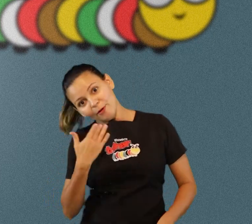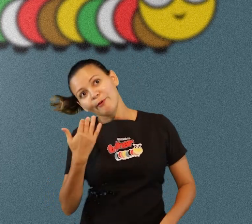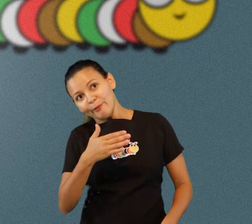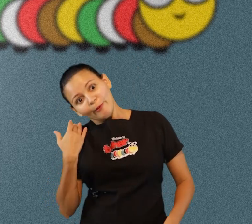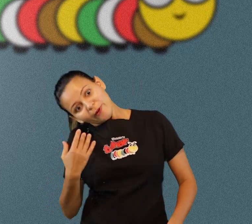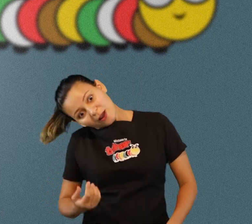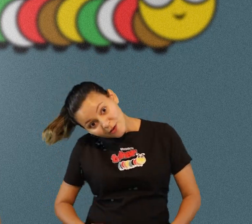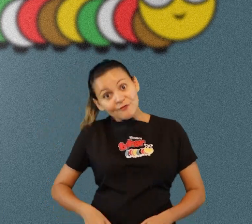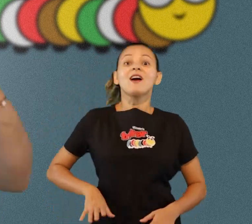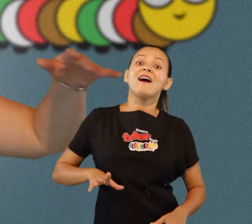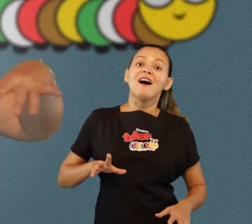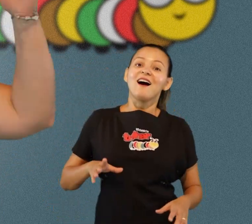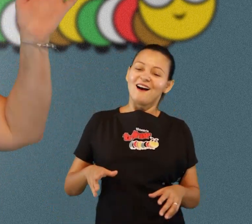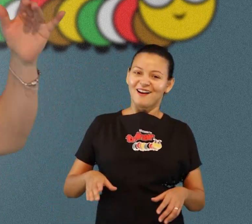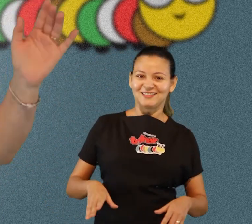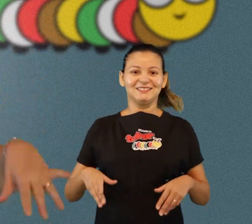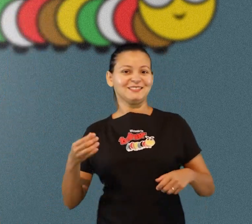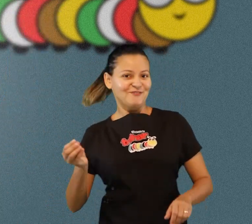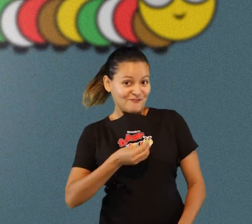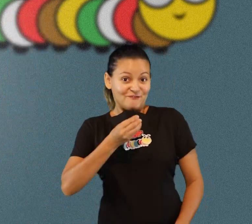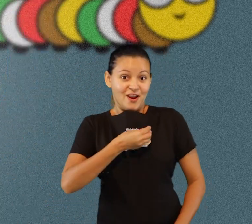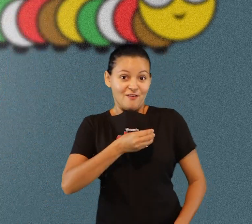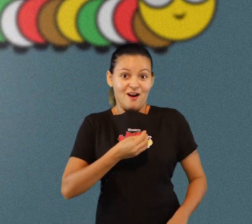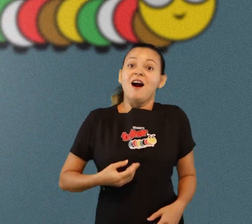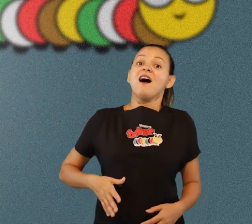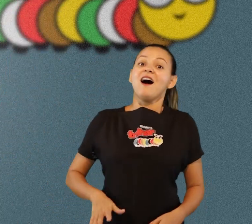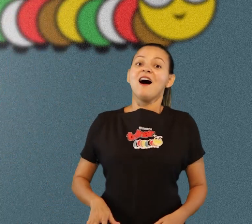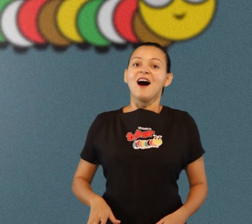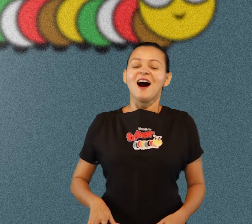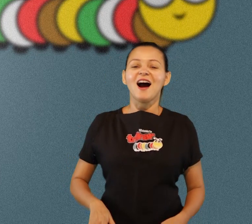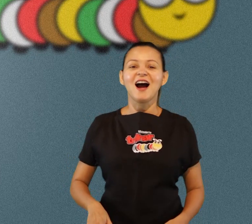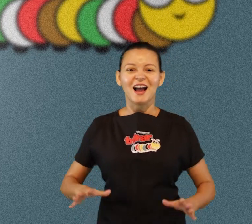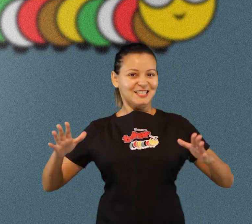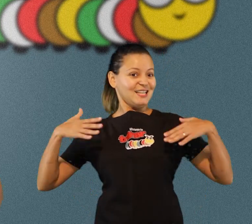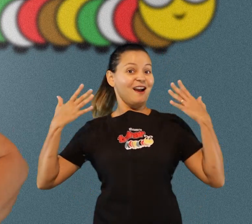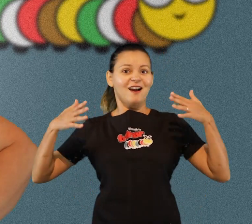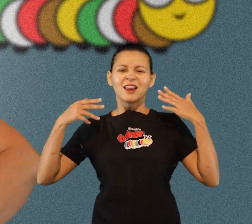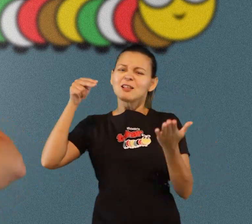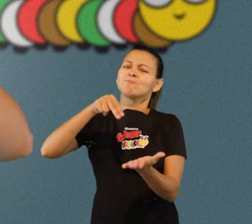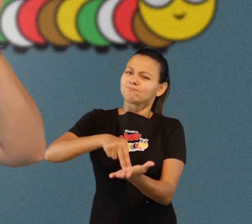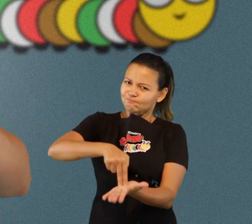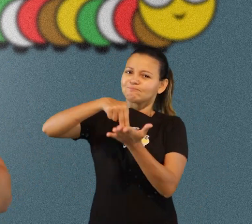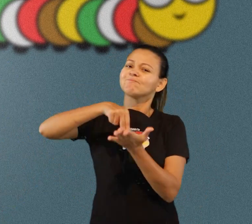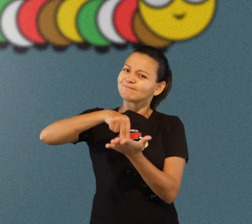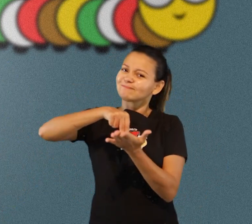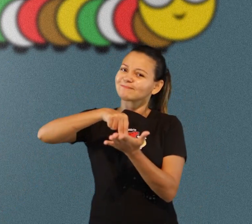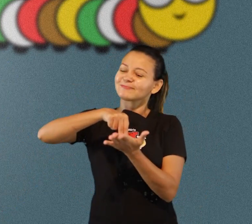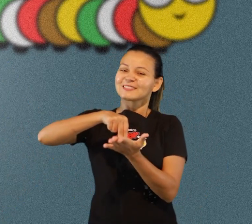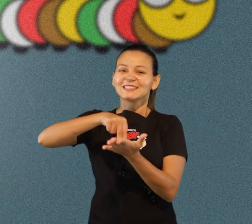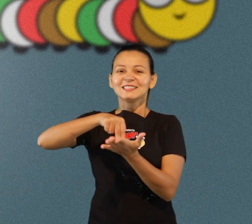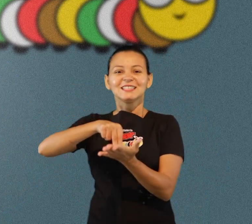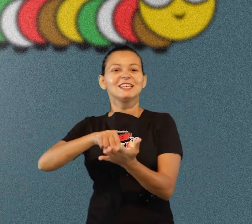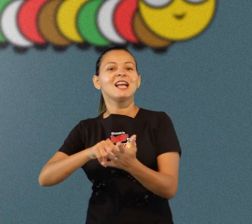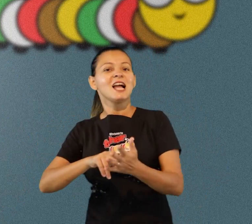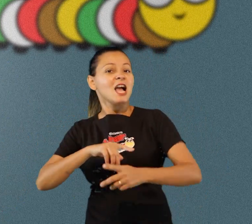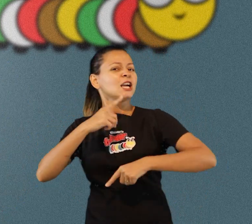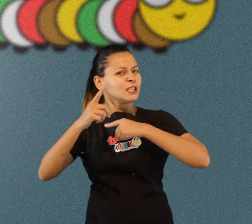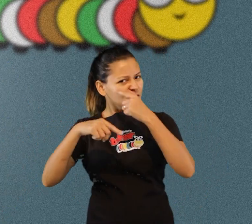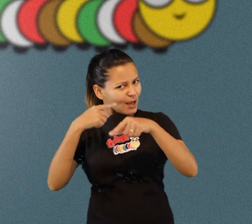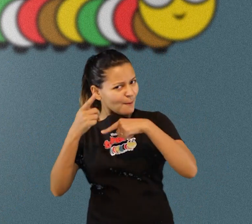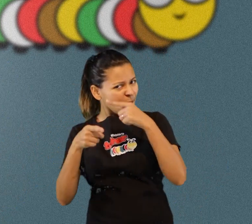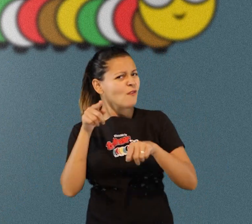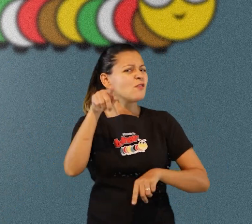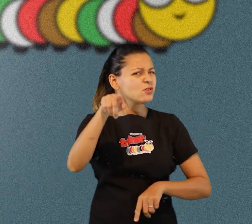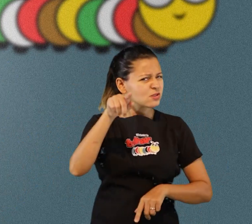morto aí quando fala vem vai dá aquela coisa assim de alegria de se levantar e está de pé